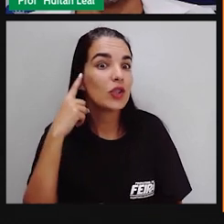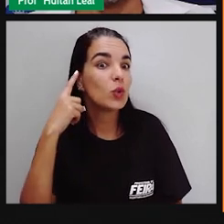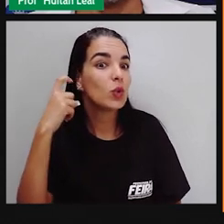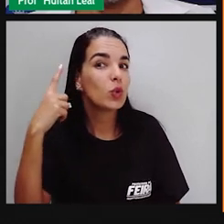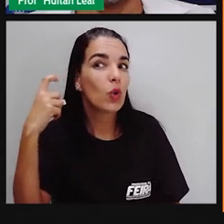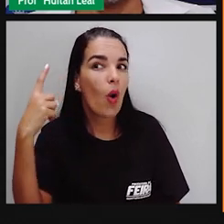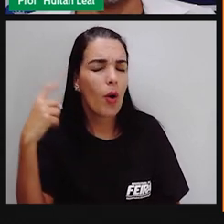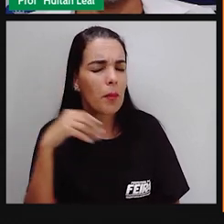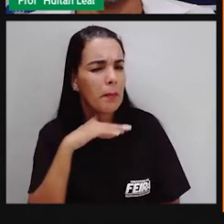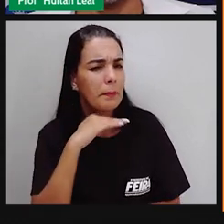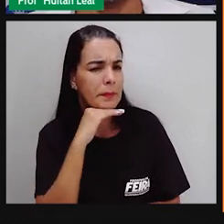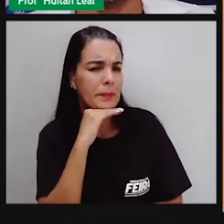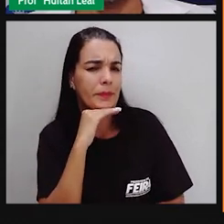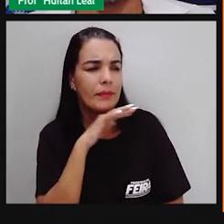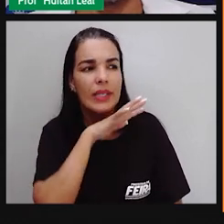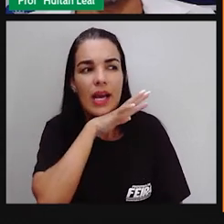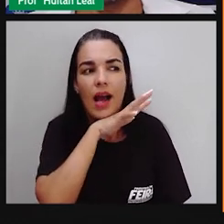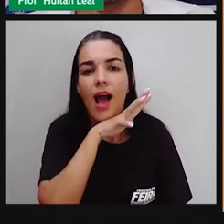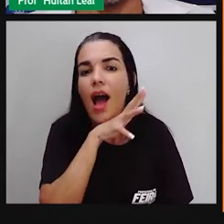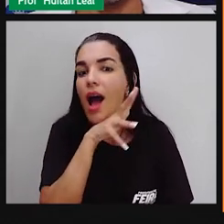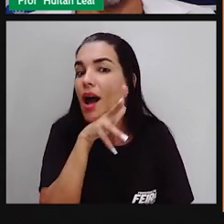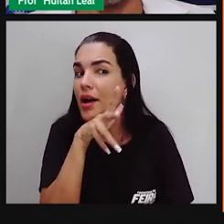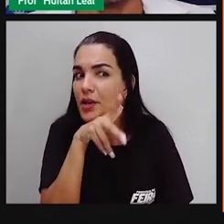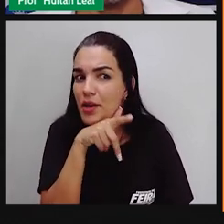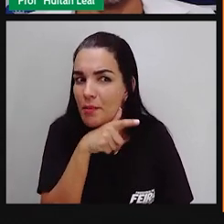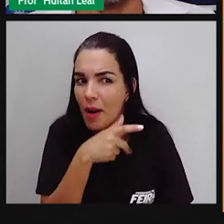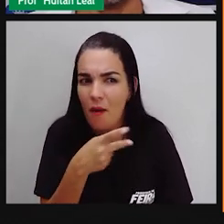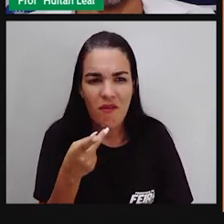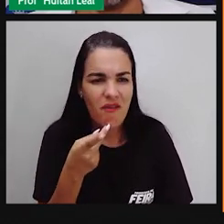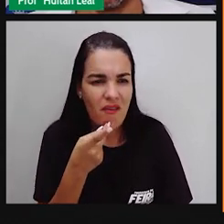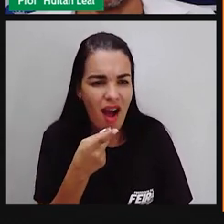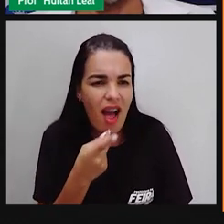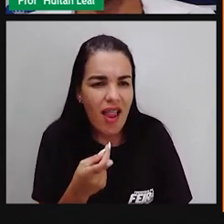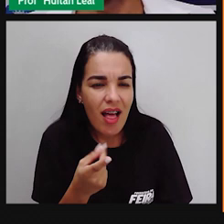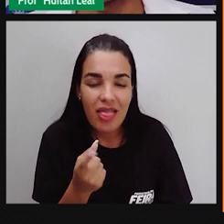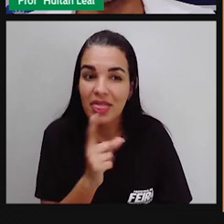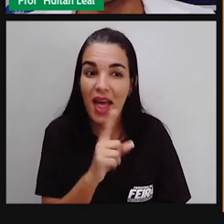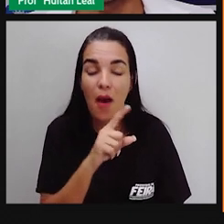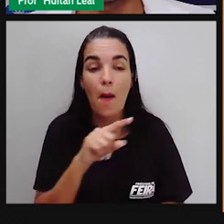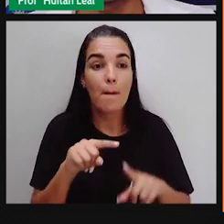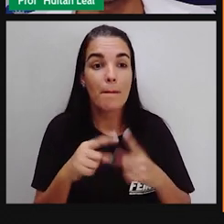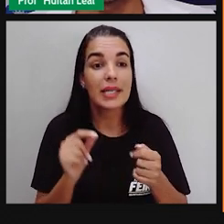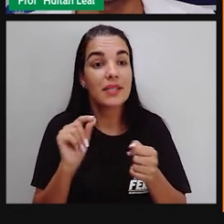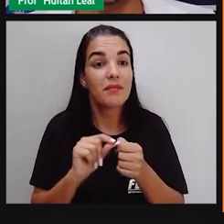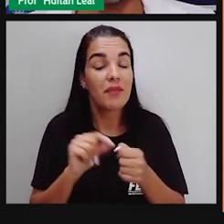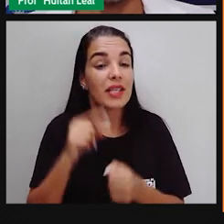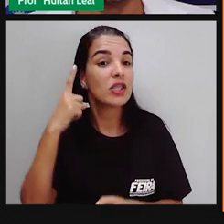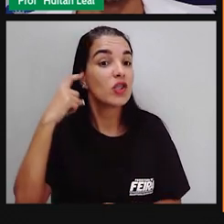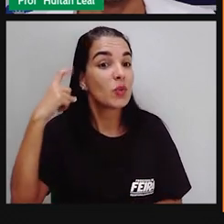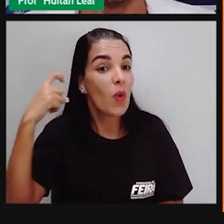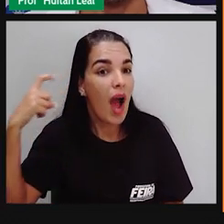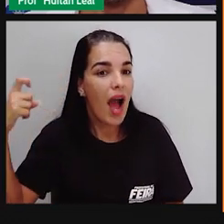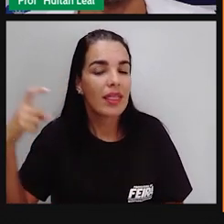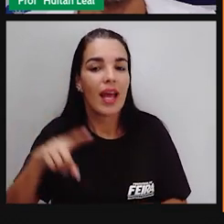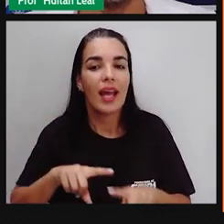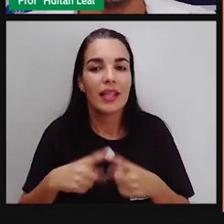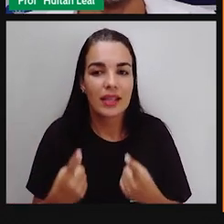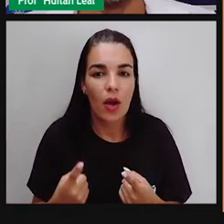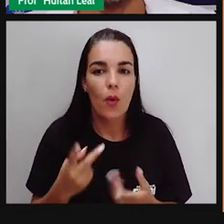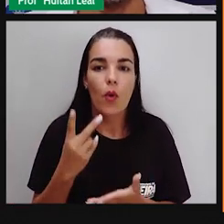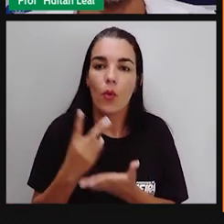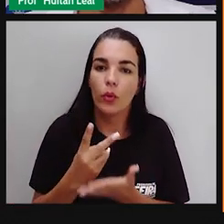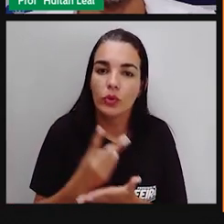animais, o barulho da voz, por exemplo, de uma vaca, uuuuh. Então, a onomatopeia,